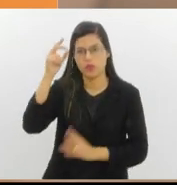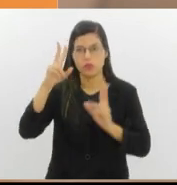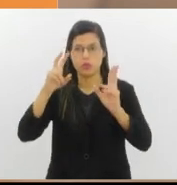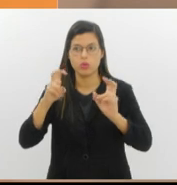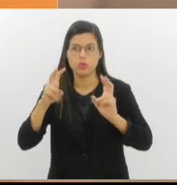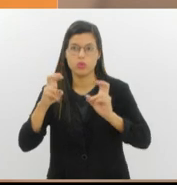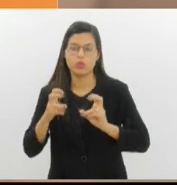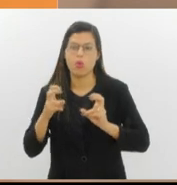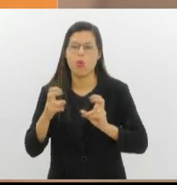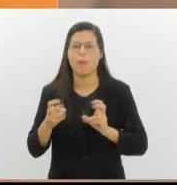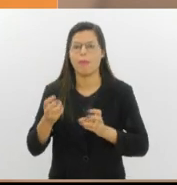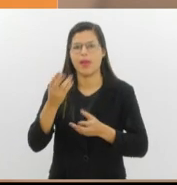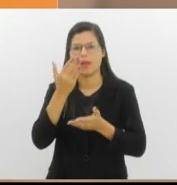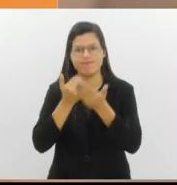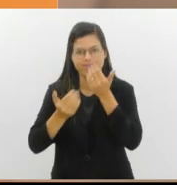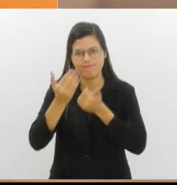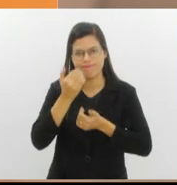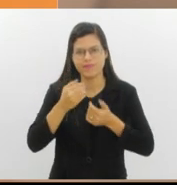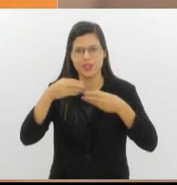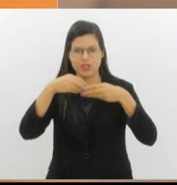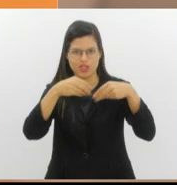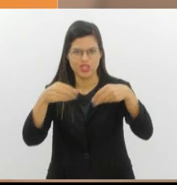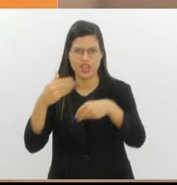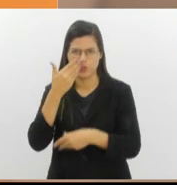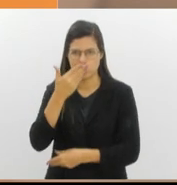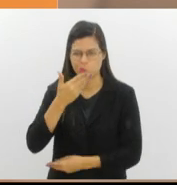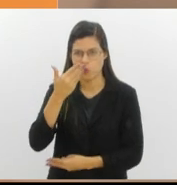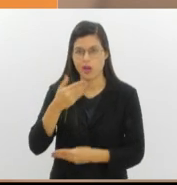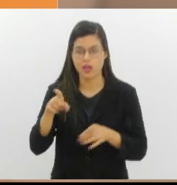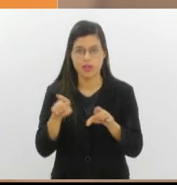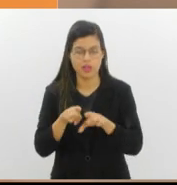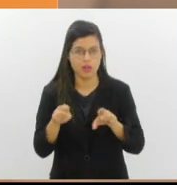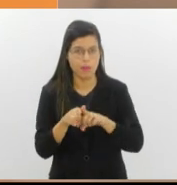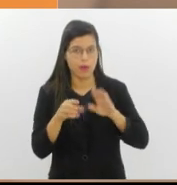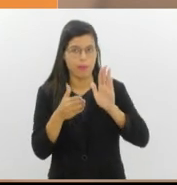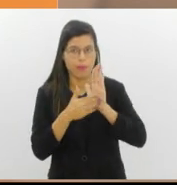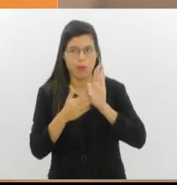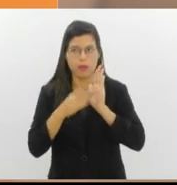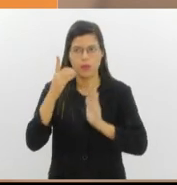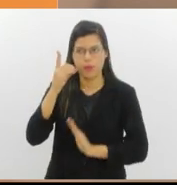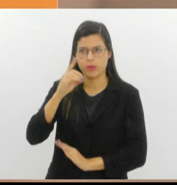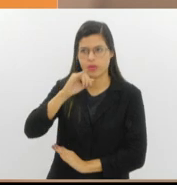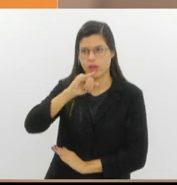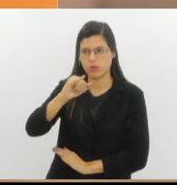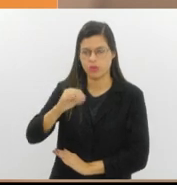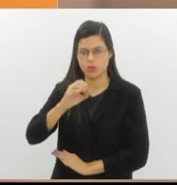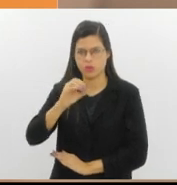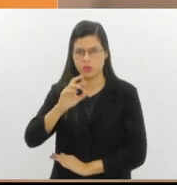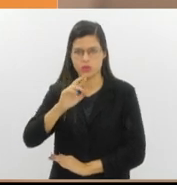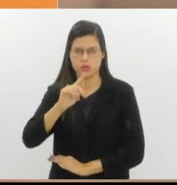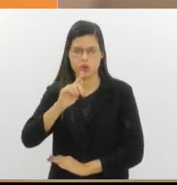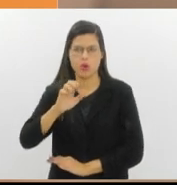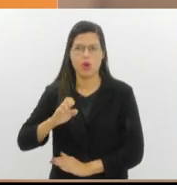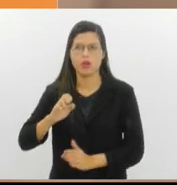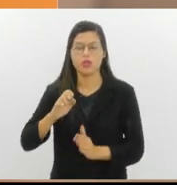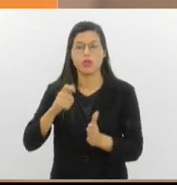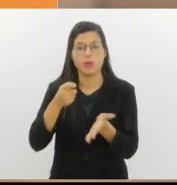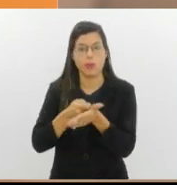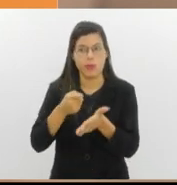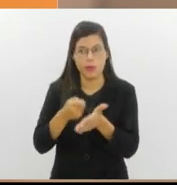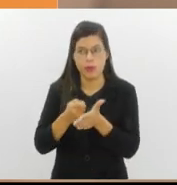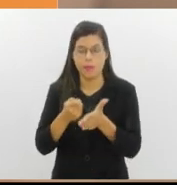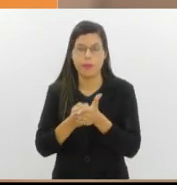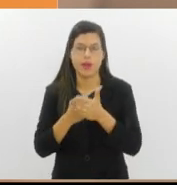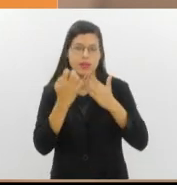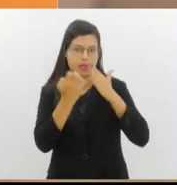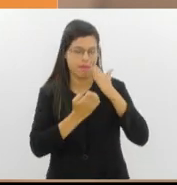excessivo de açúcar. Também na pauta, uma proposta do deputado Jorge Felipe Neto, que obriga as concessionárias de